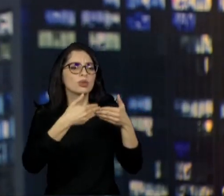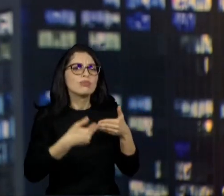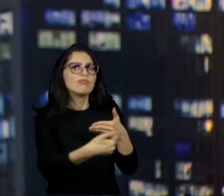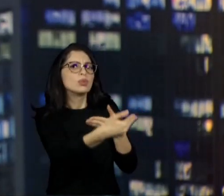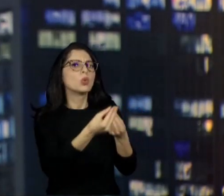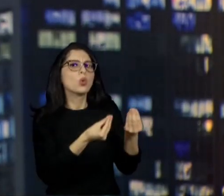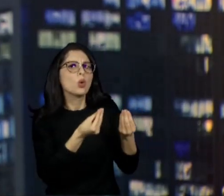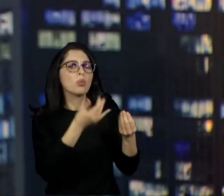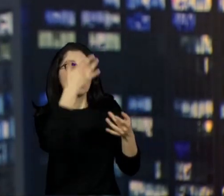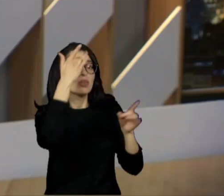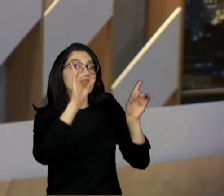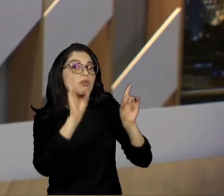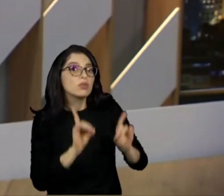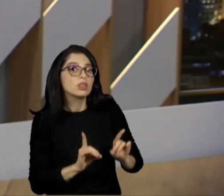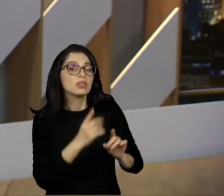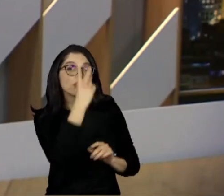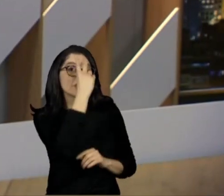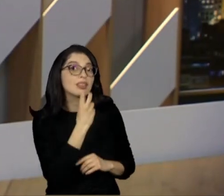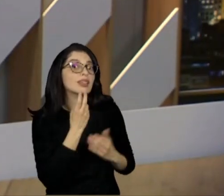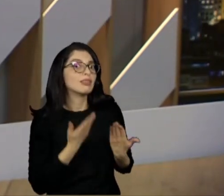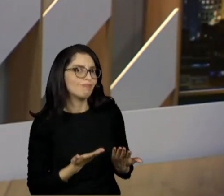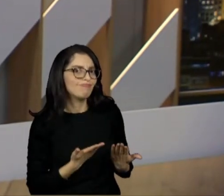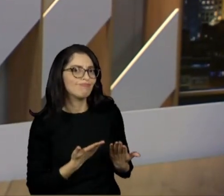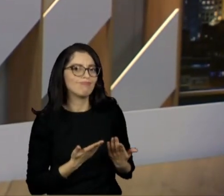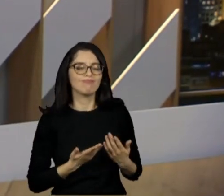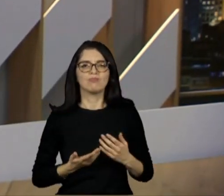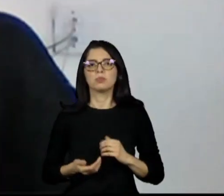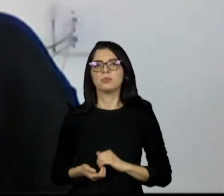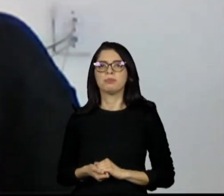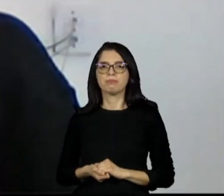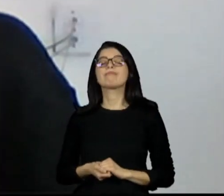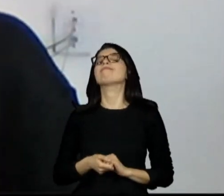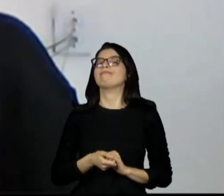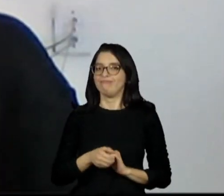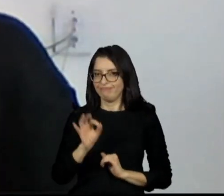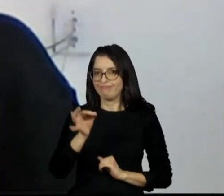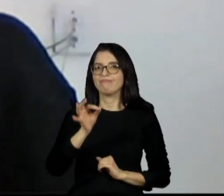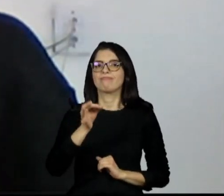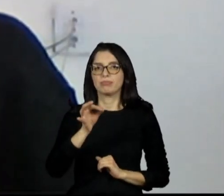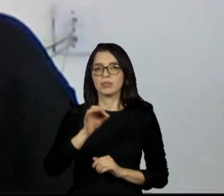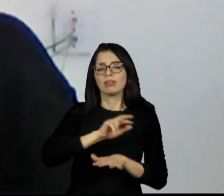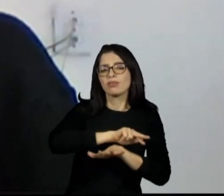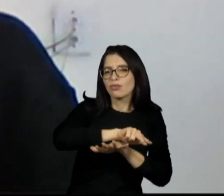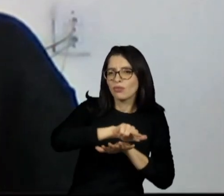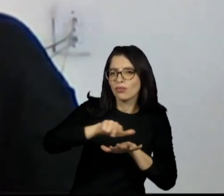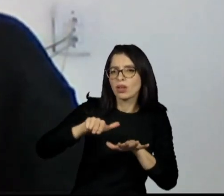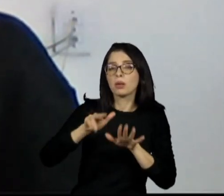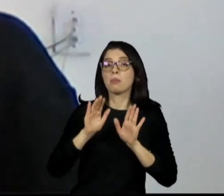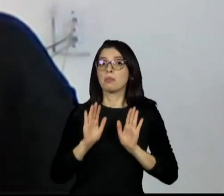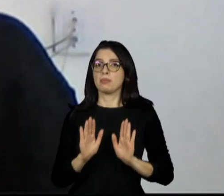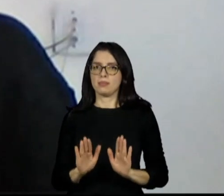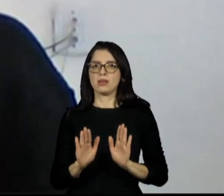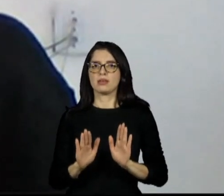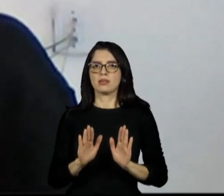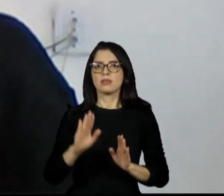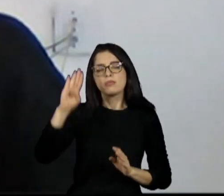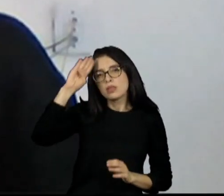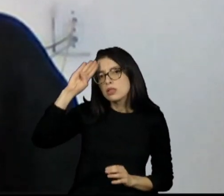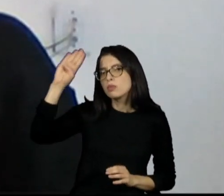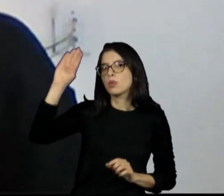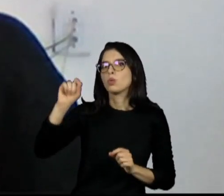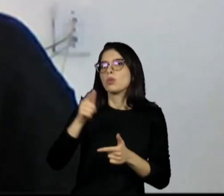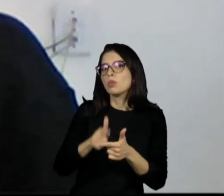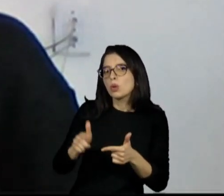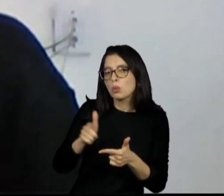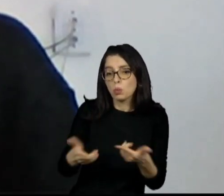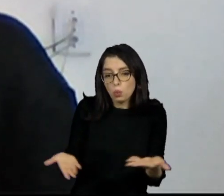pessoas cegas. Olha, tem sido vários, mas eu acho que os principais problemas que a gente